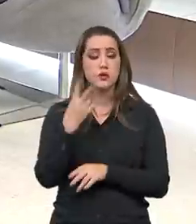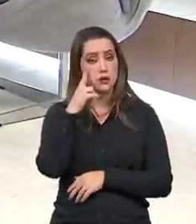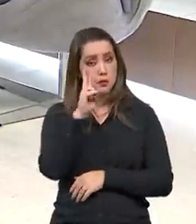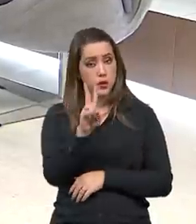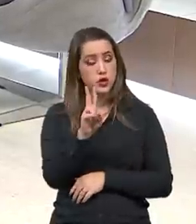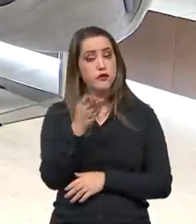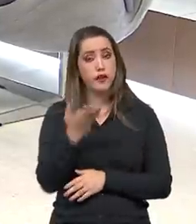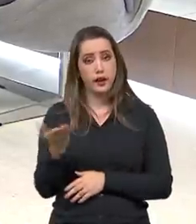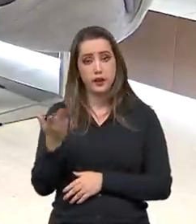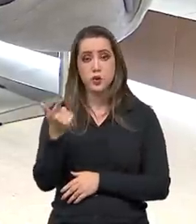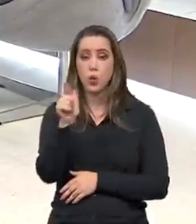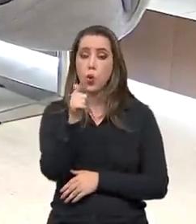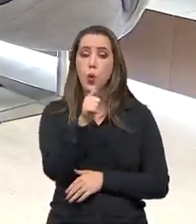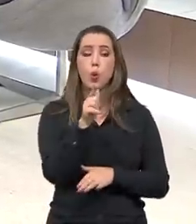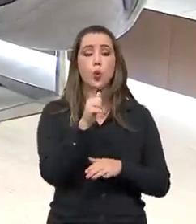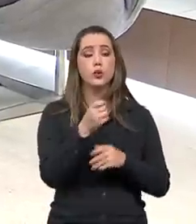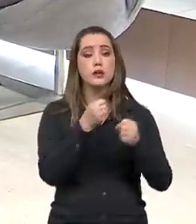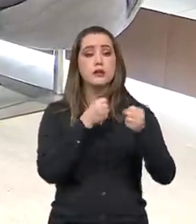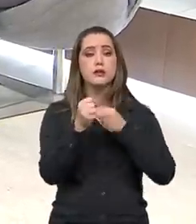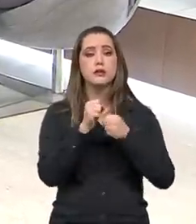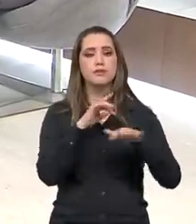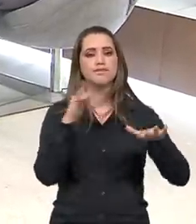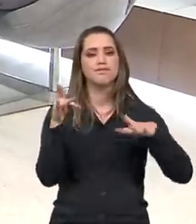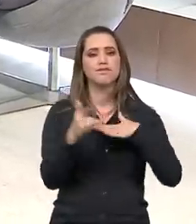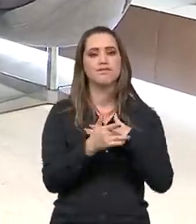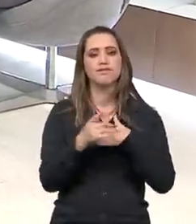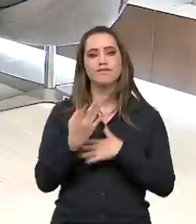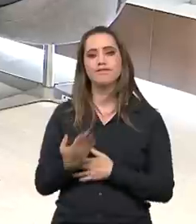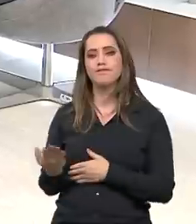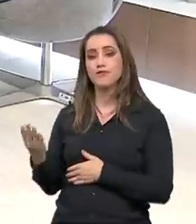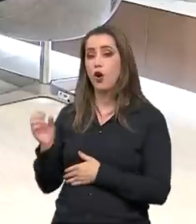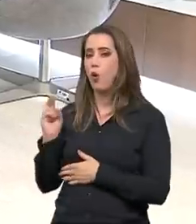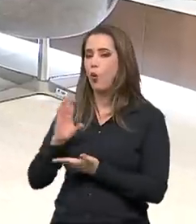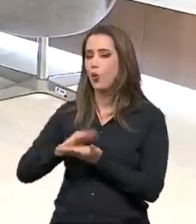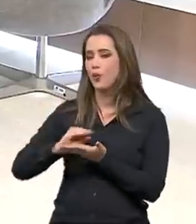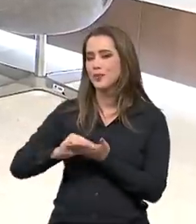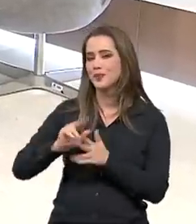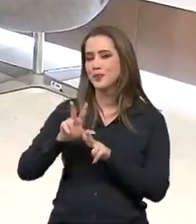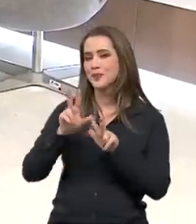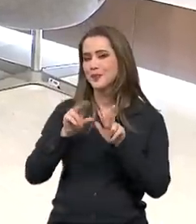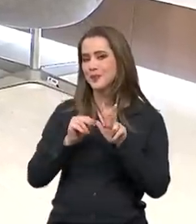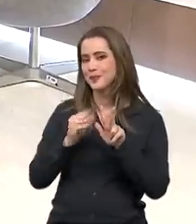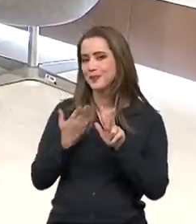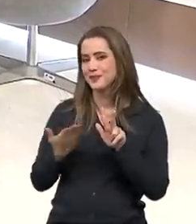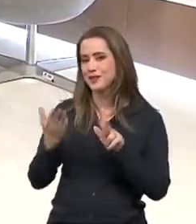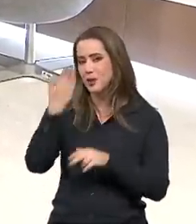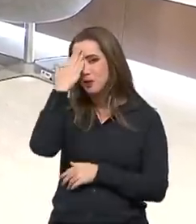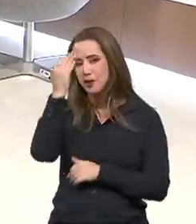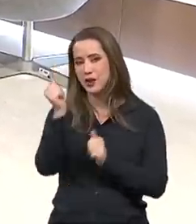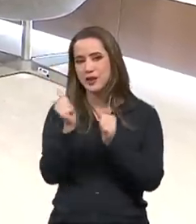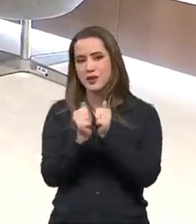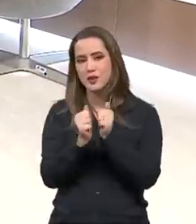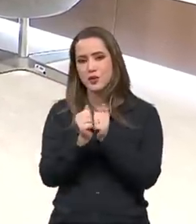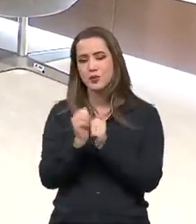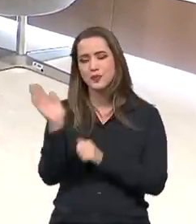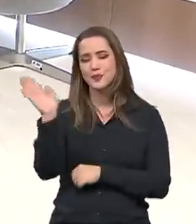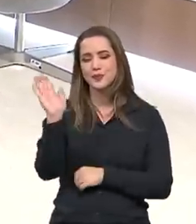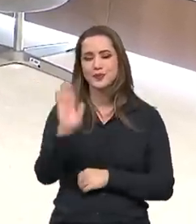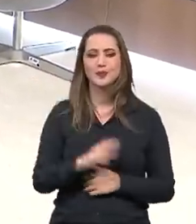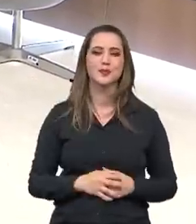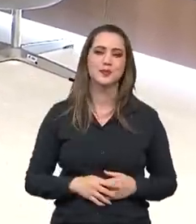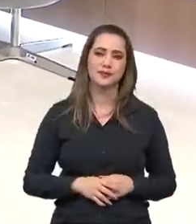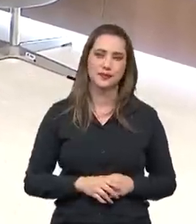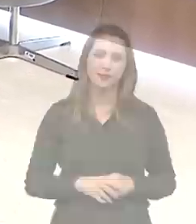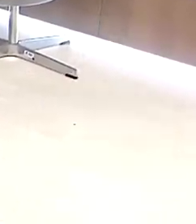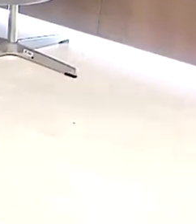conferir esta ou outras entrevistas nas nossas redes sociais ou baixando o TV Brasil Play. Obrigado por sua audiência. Até a próxima.